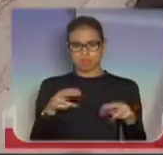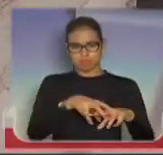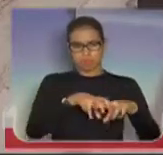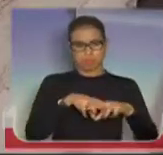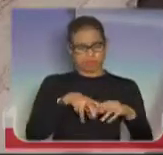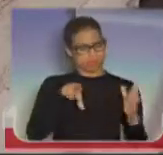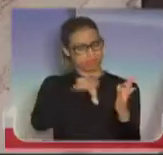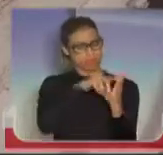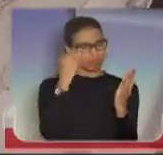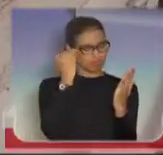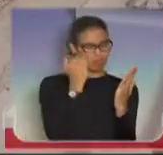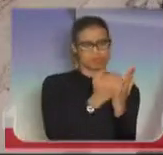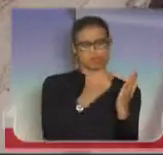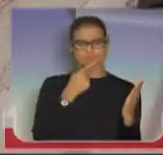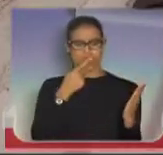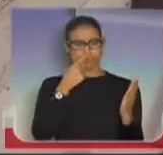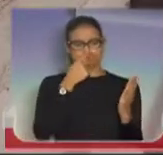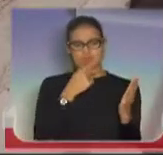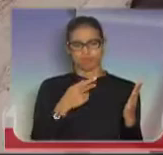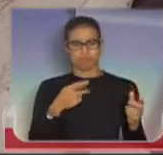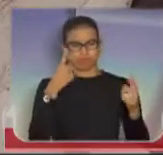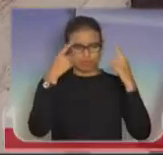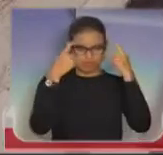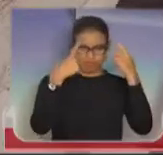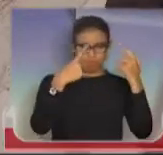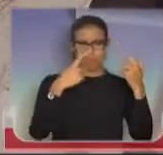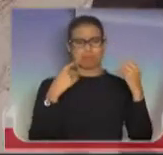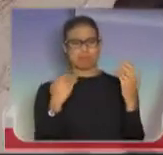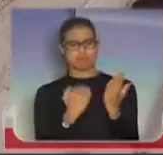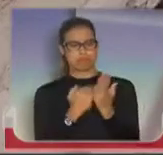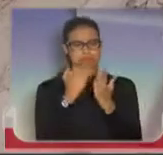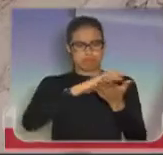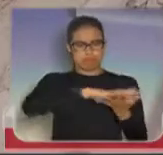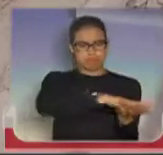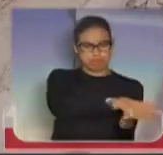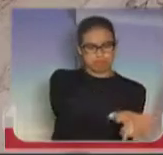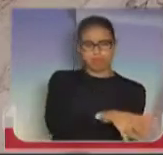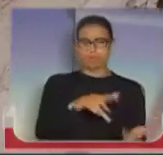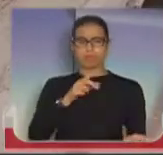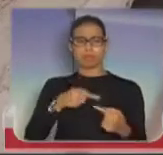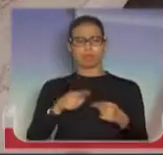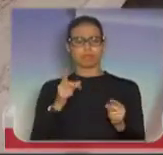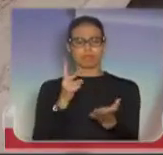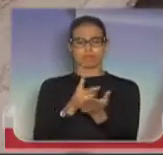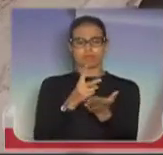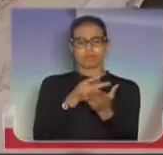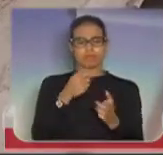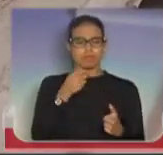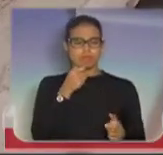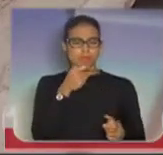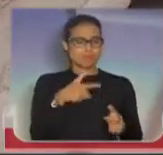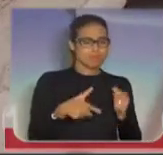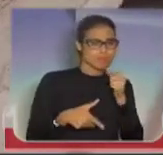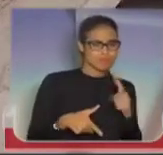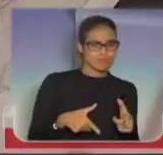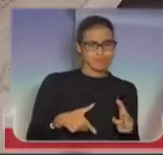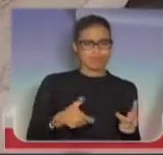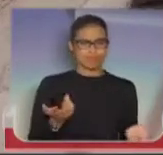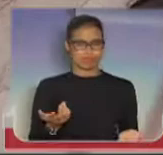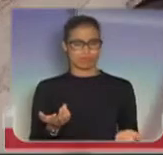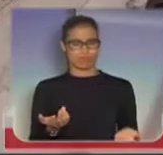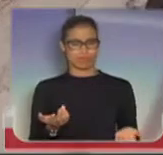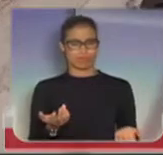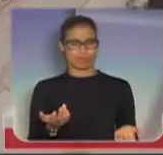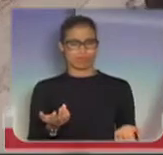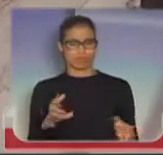falam em excesso, falam em violência, só que é sempre uma crítica tendenciosa